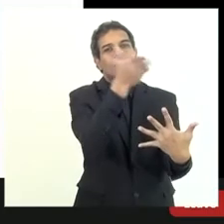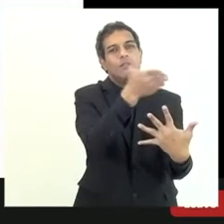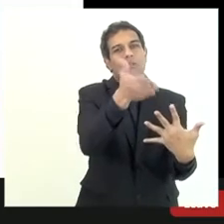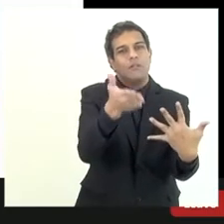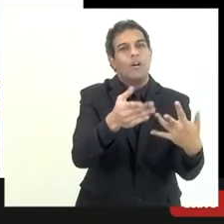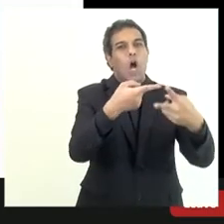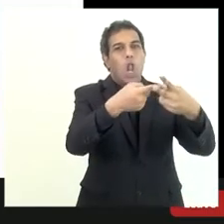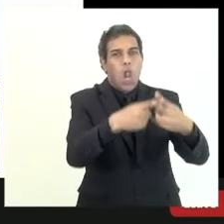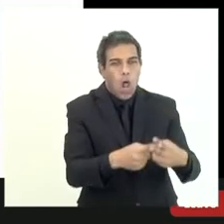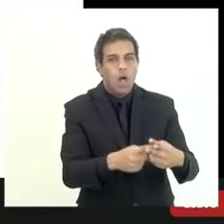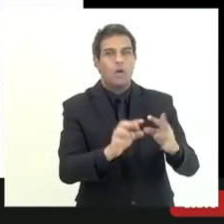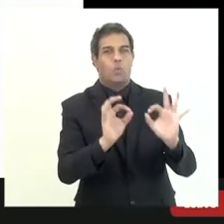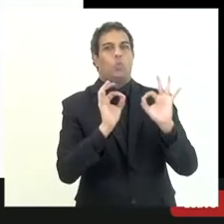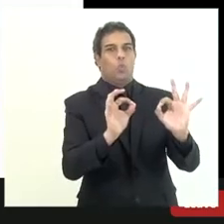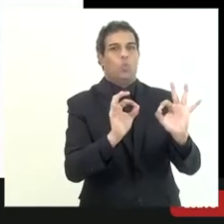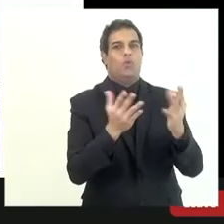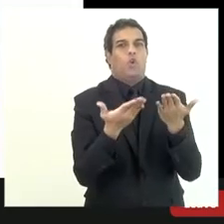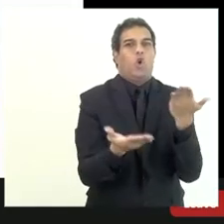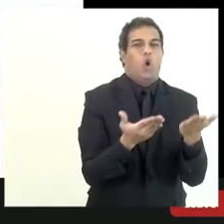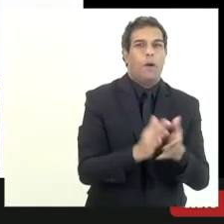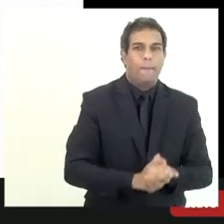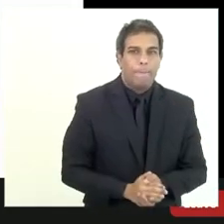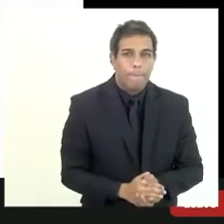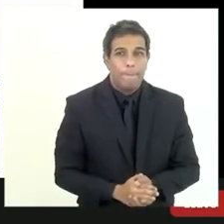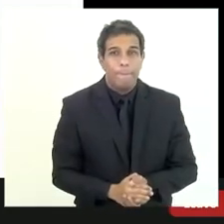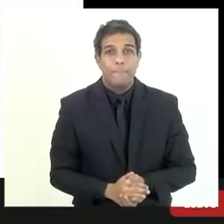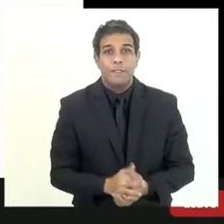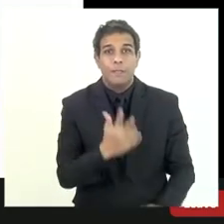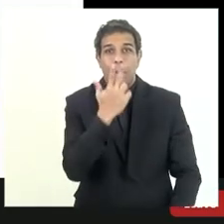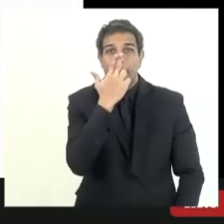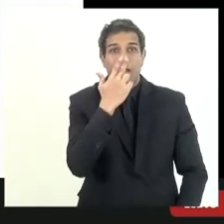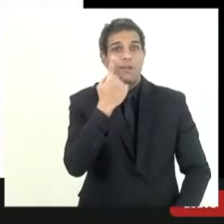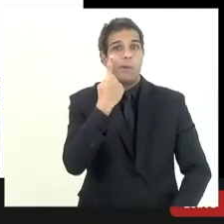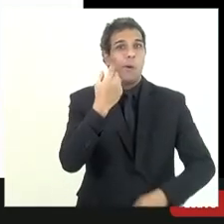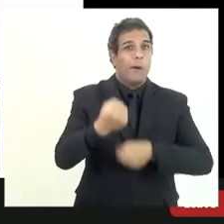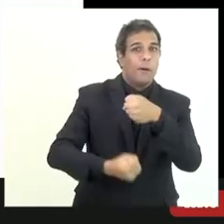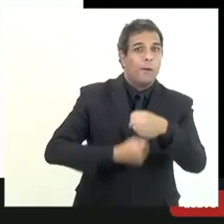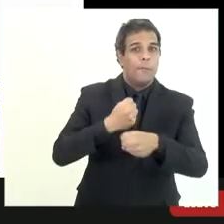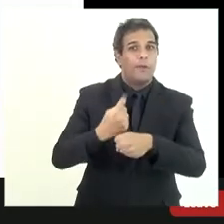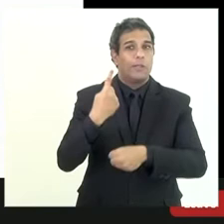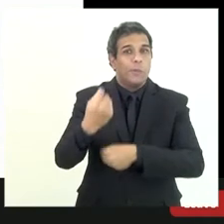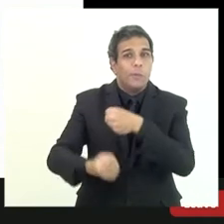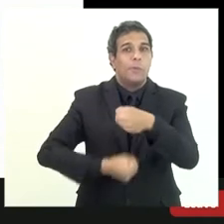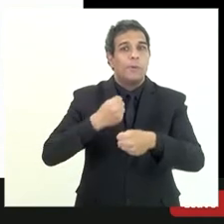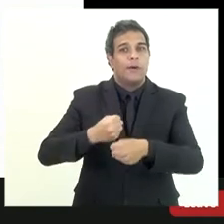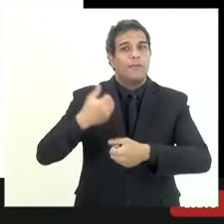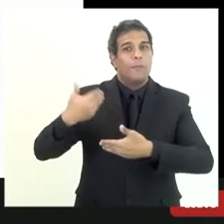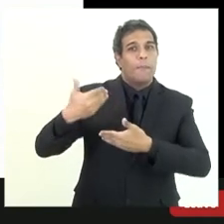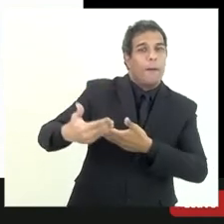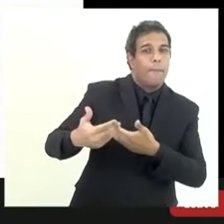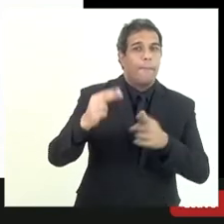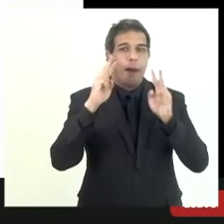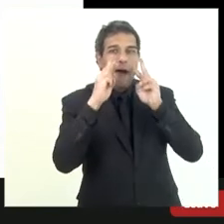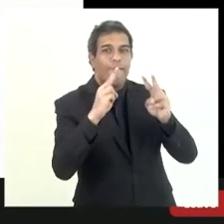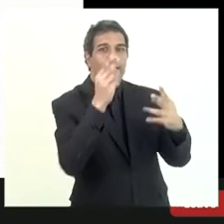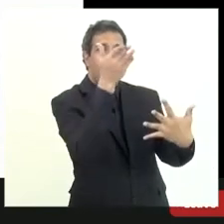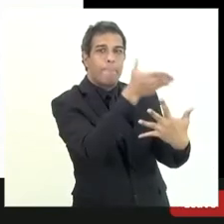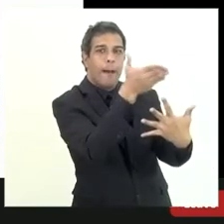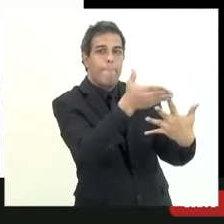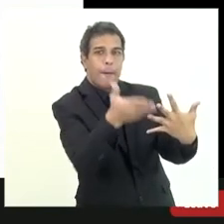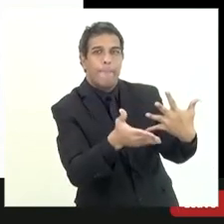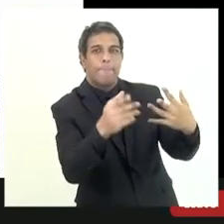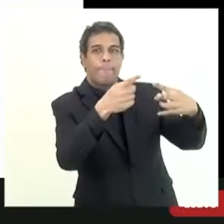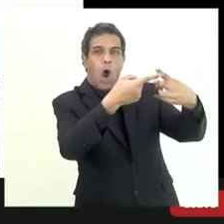feita de forma assim de pelo menos um ano um ano ou numa periodicidade que seja razoável